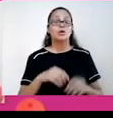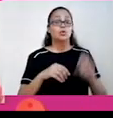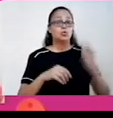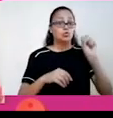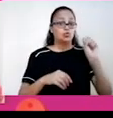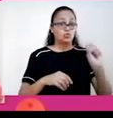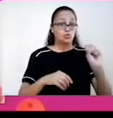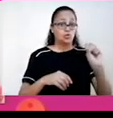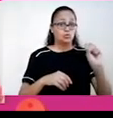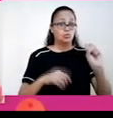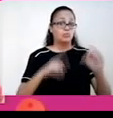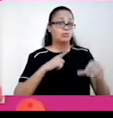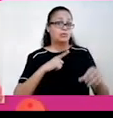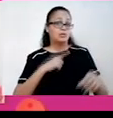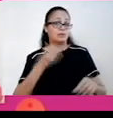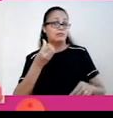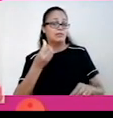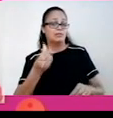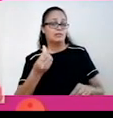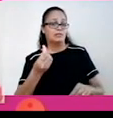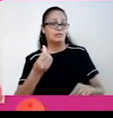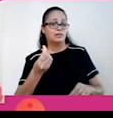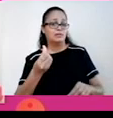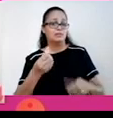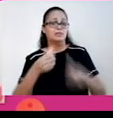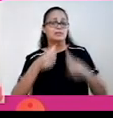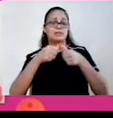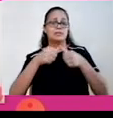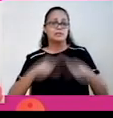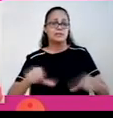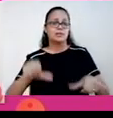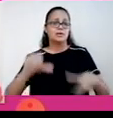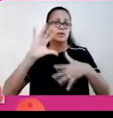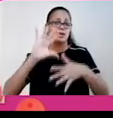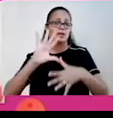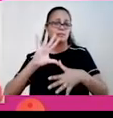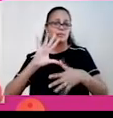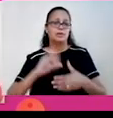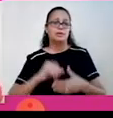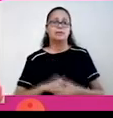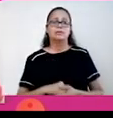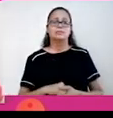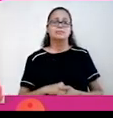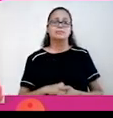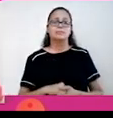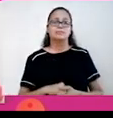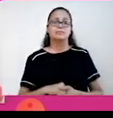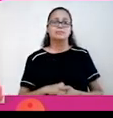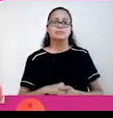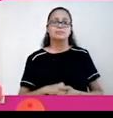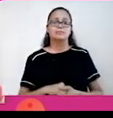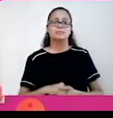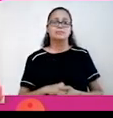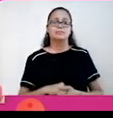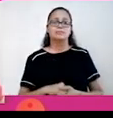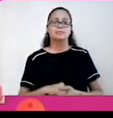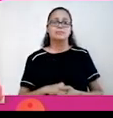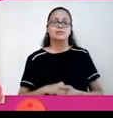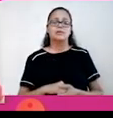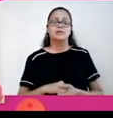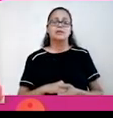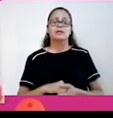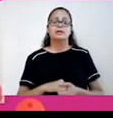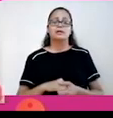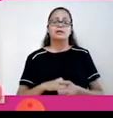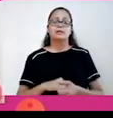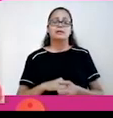Desses oito comportamentos climáticos, seis ocorrem na América Latina. É grande, eles têm grande, as massas de